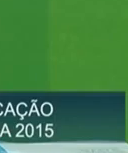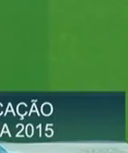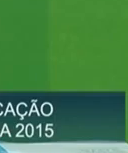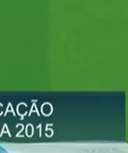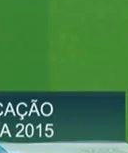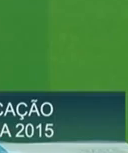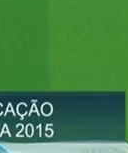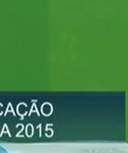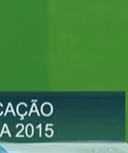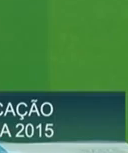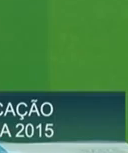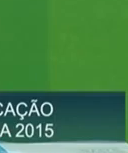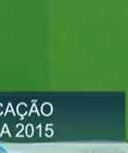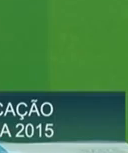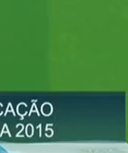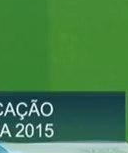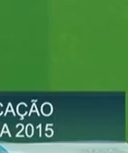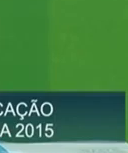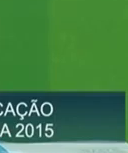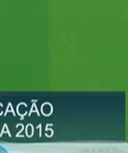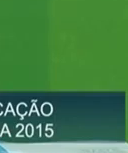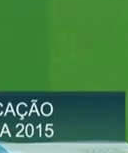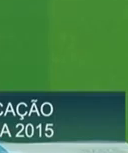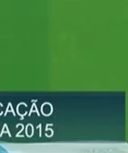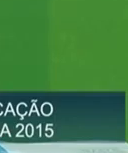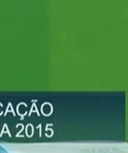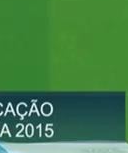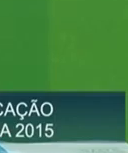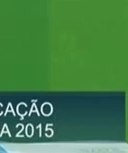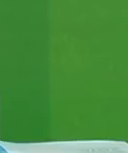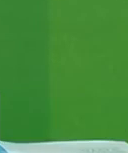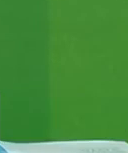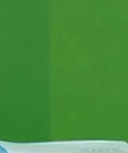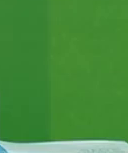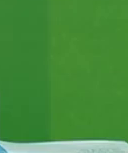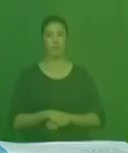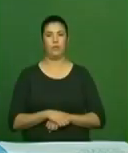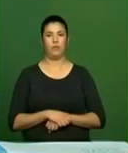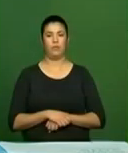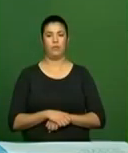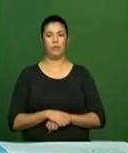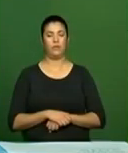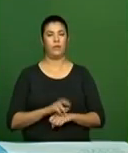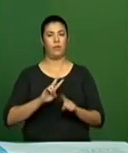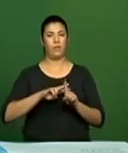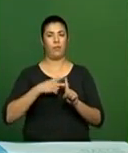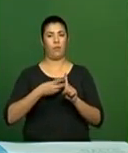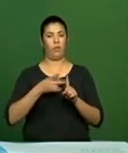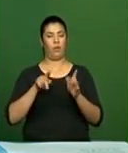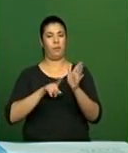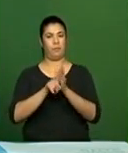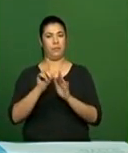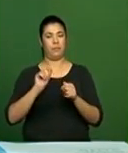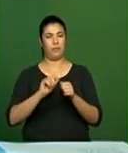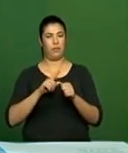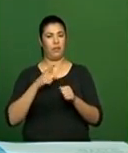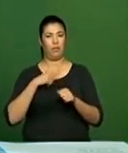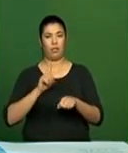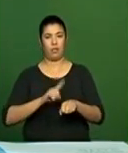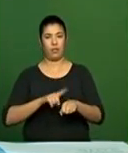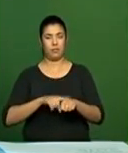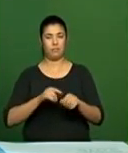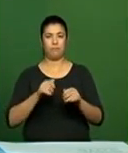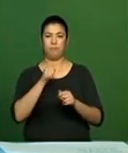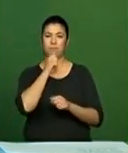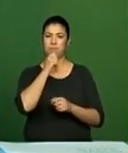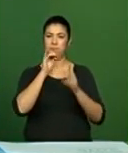foram mencionados. O Ibope tem que checar um por um. Então, ele não teria como fazer isso no tempo que a gente tinha para divulgar a pesquisa